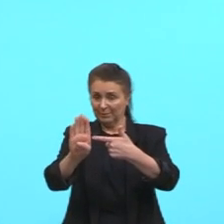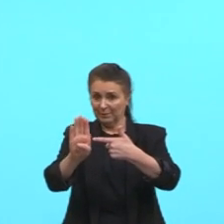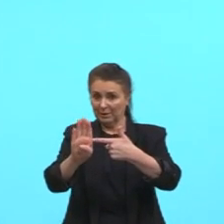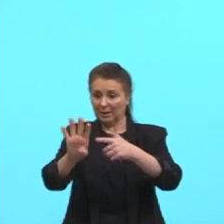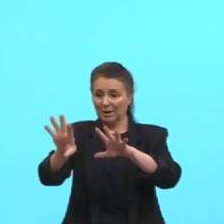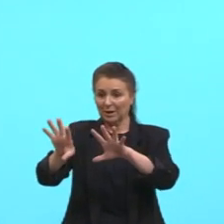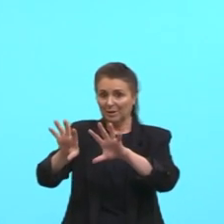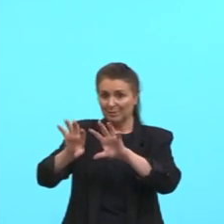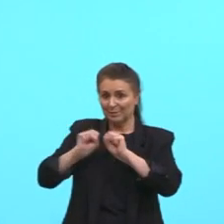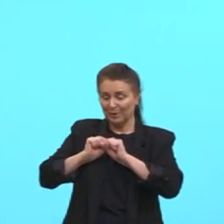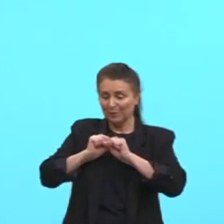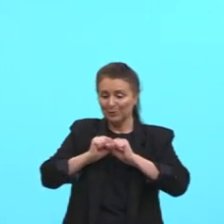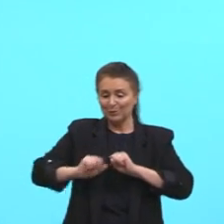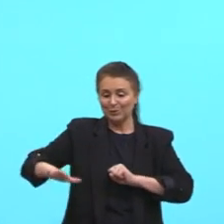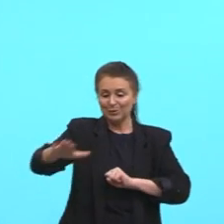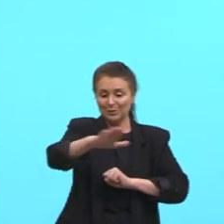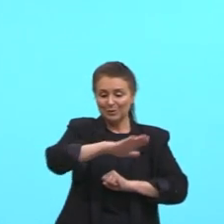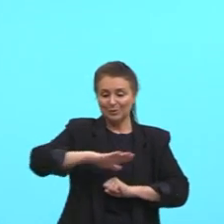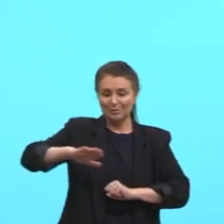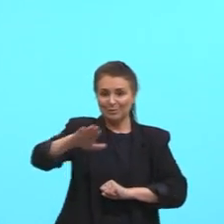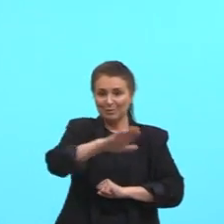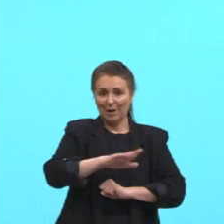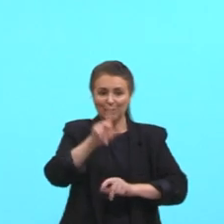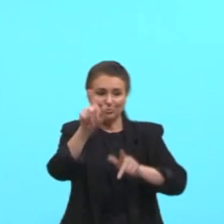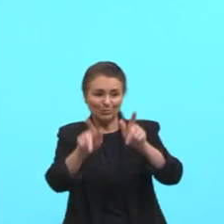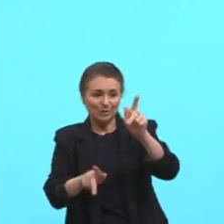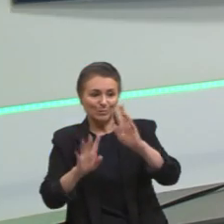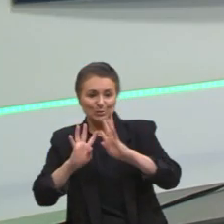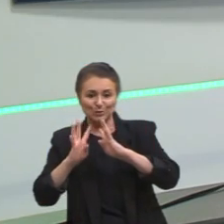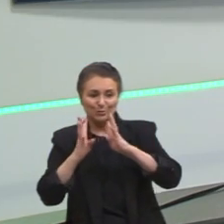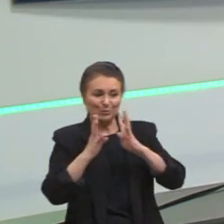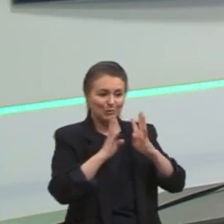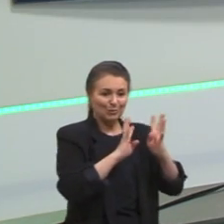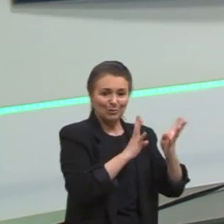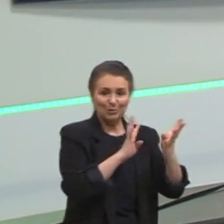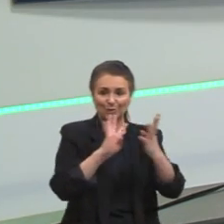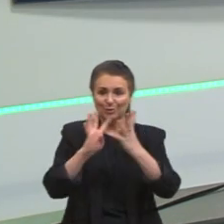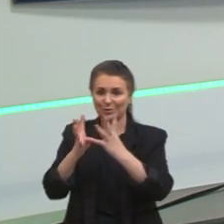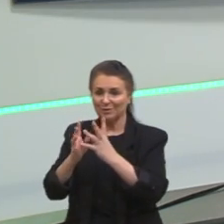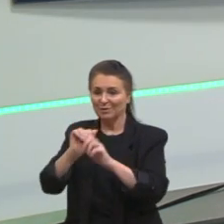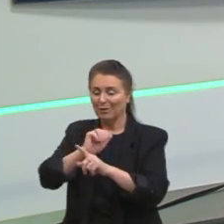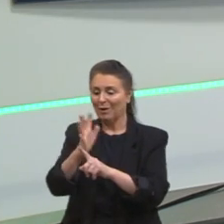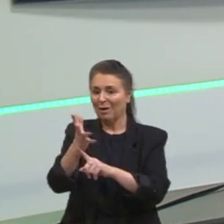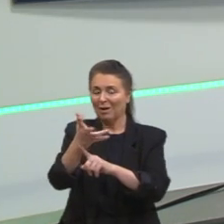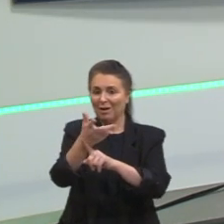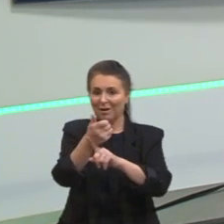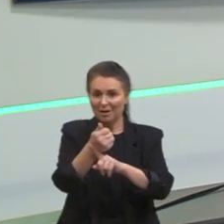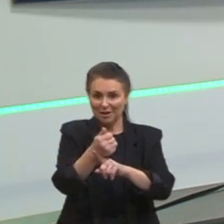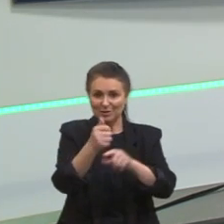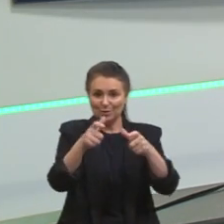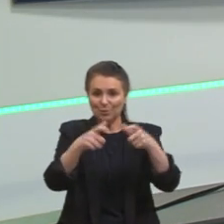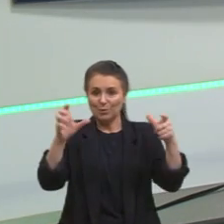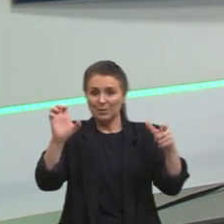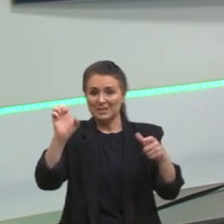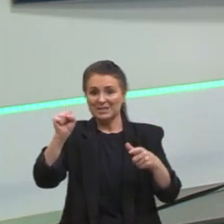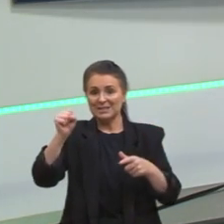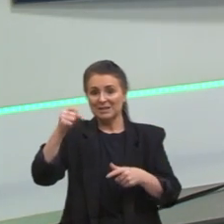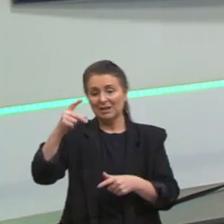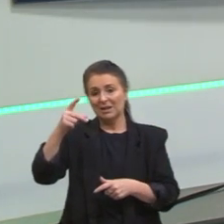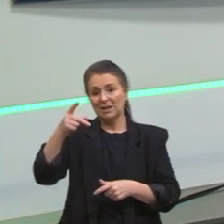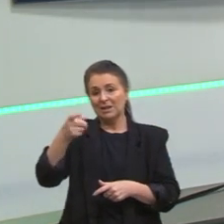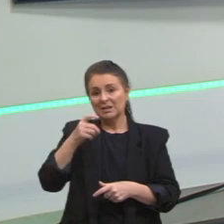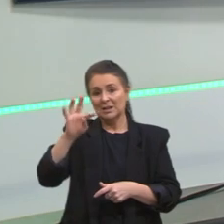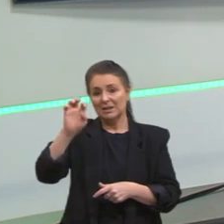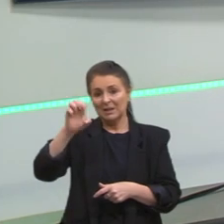apropriação dos espaços públicos, porque é isso, a arte contemporânea, então, o estêncil, o